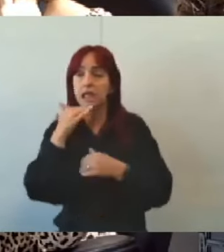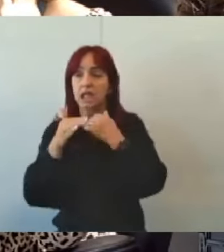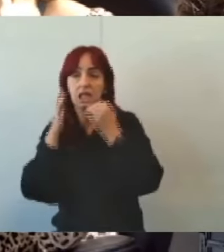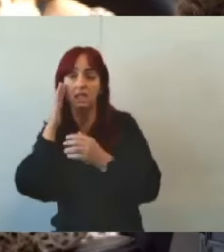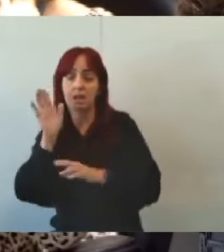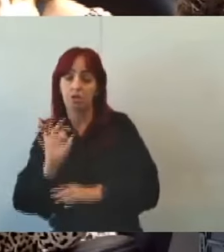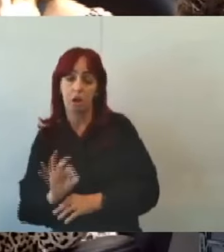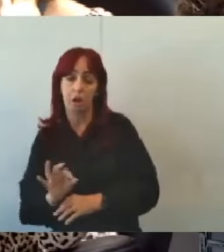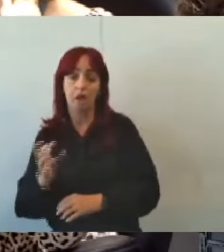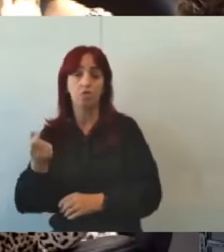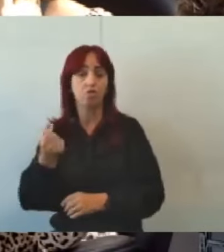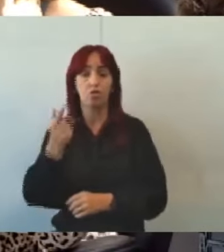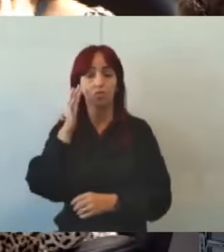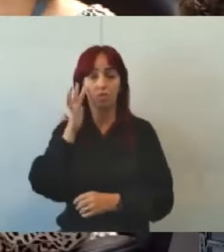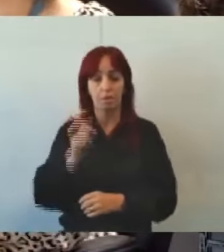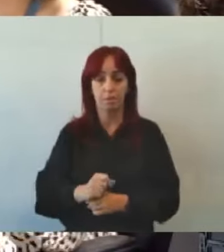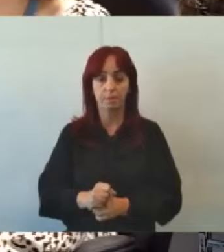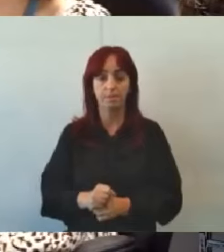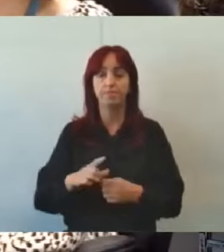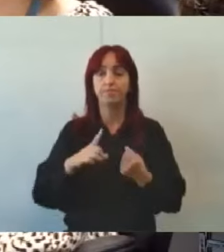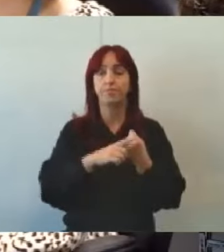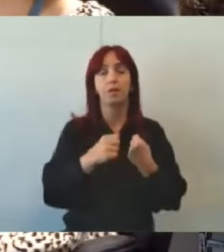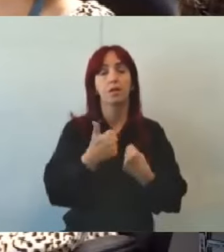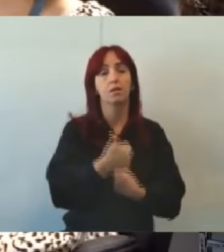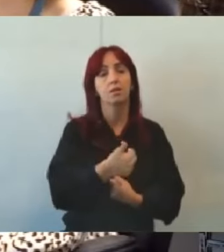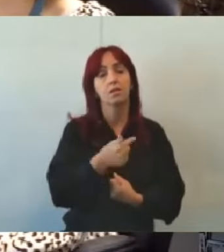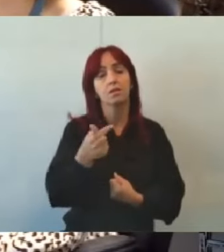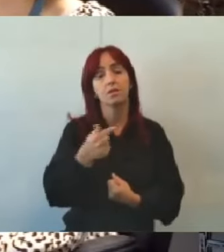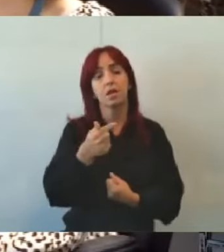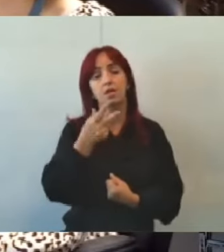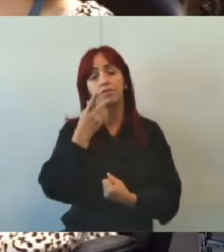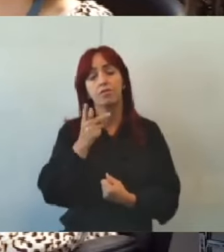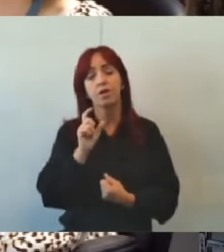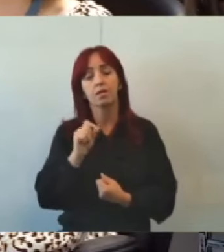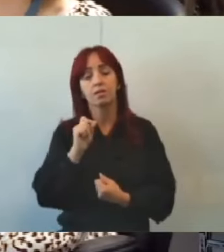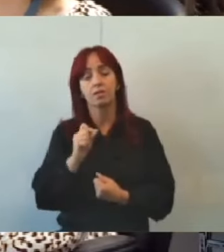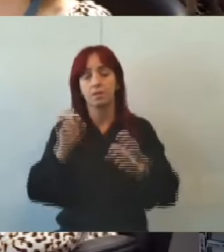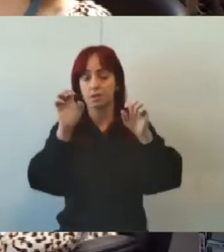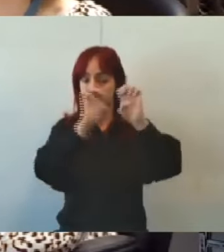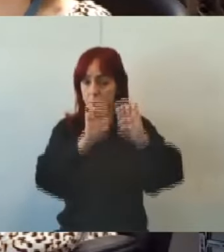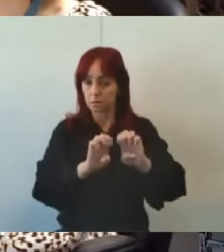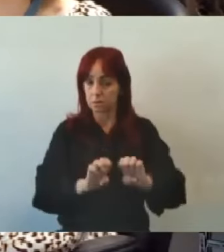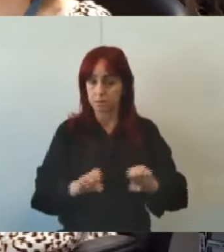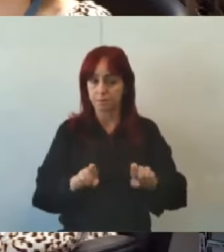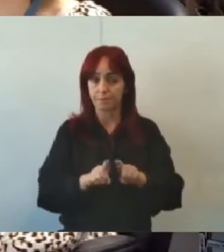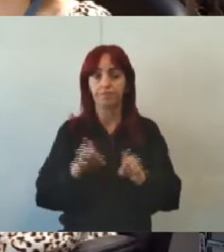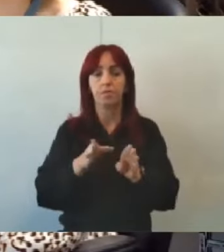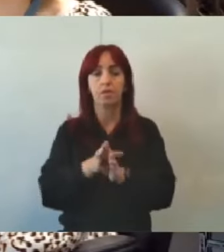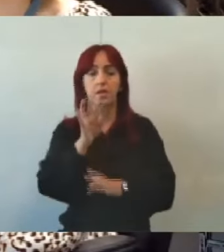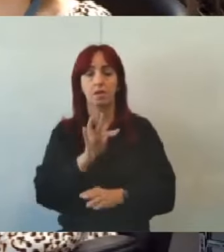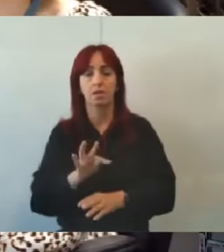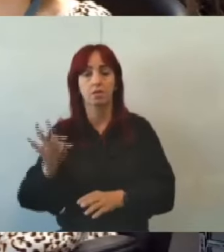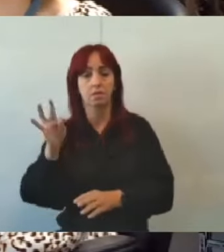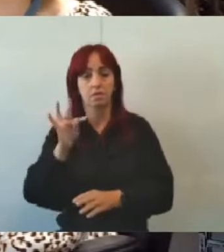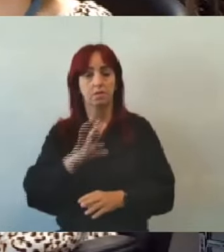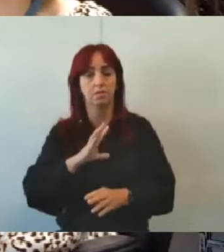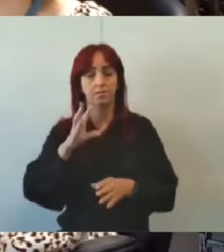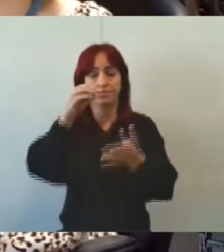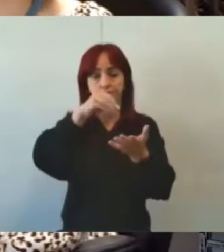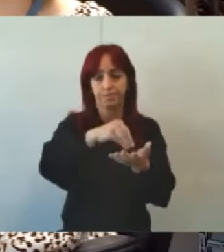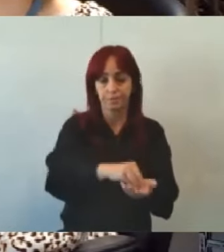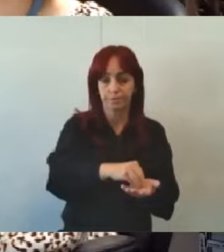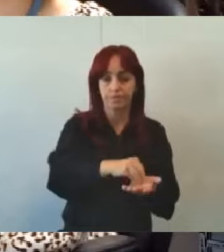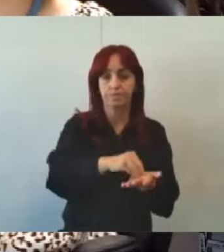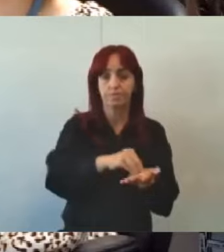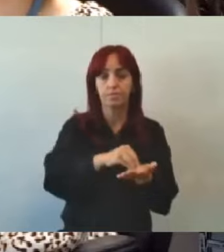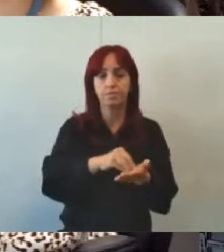dinheiro o artigo 17b a gente fala aqui das estruturas os conselhos tutelares serão instalados preferencialmente